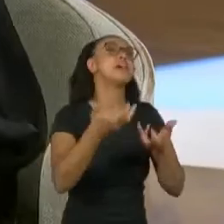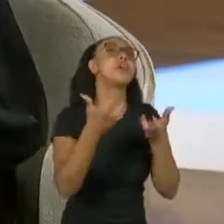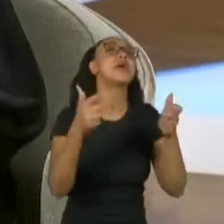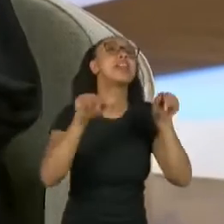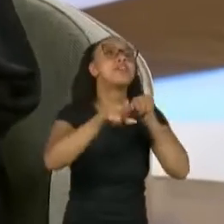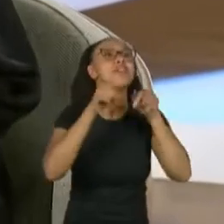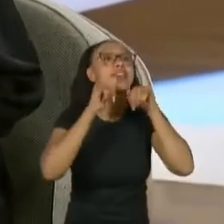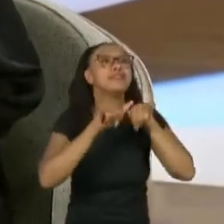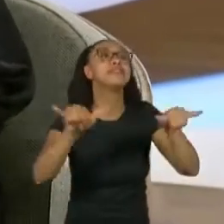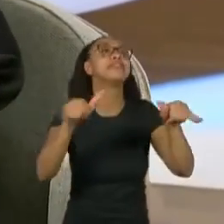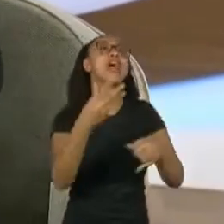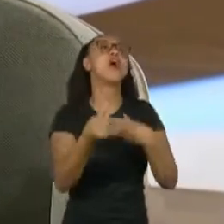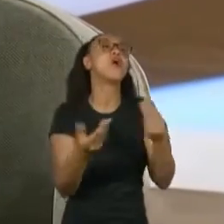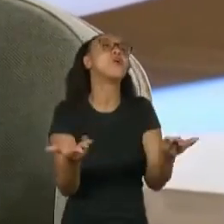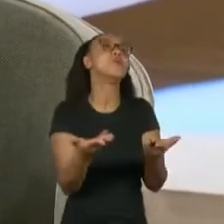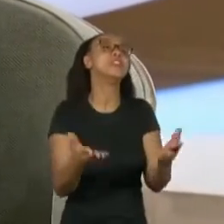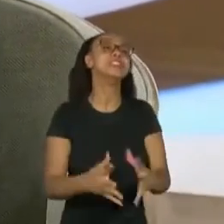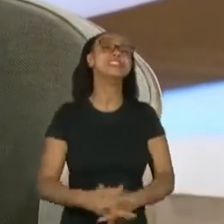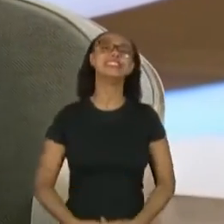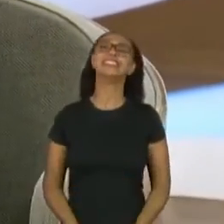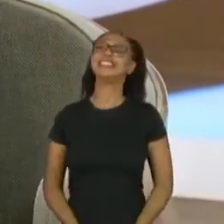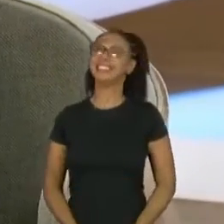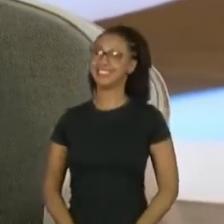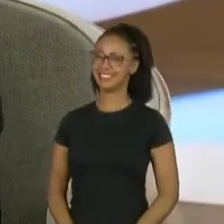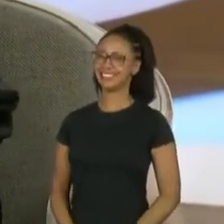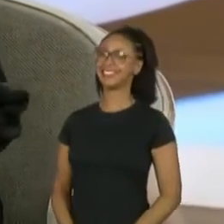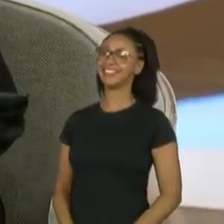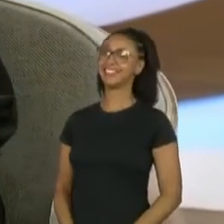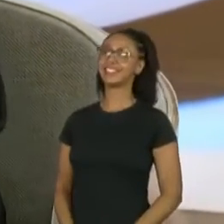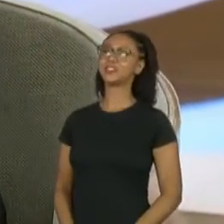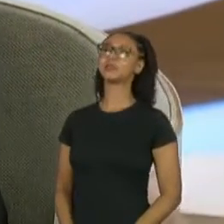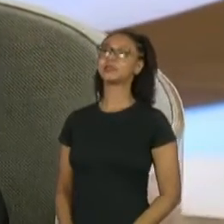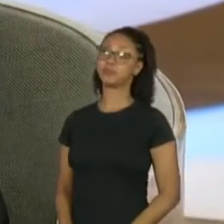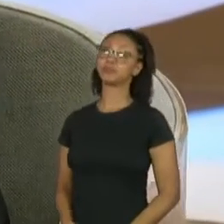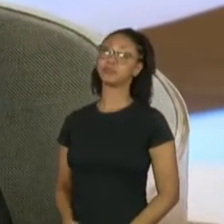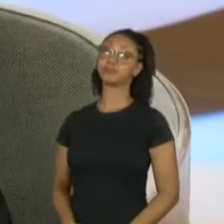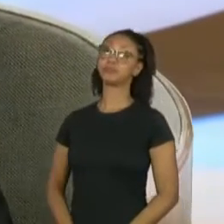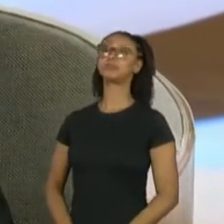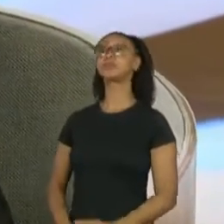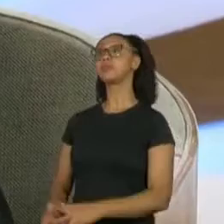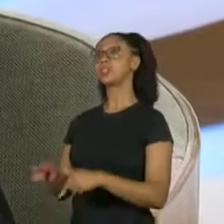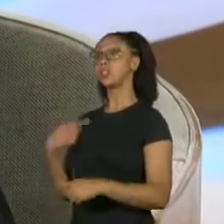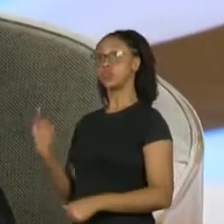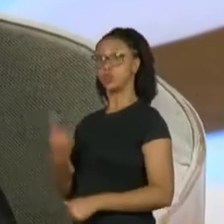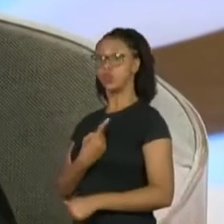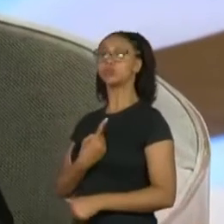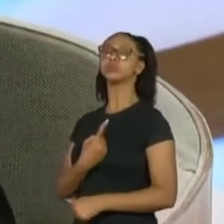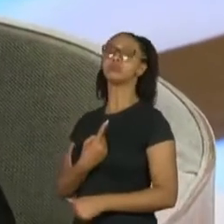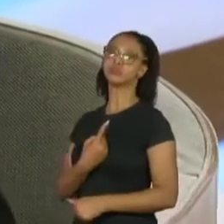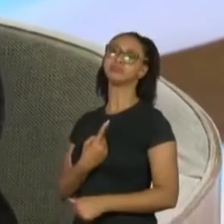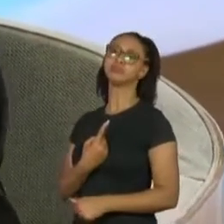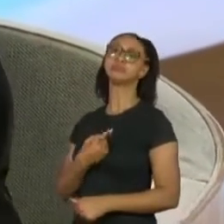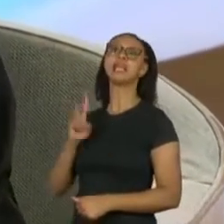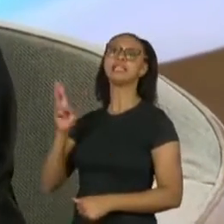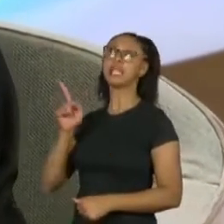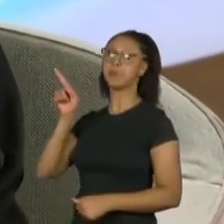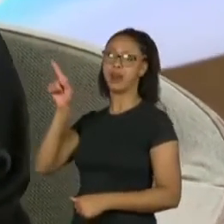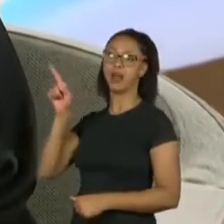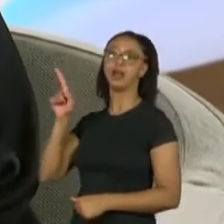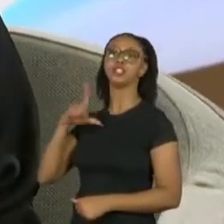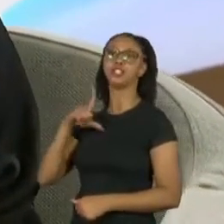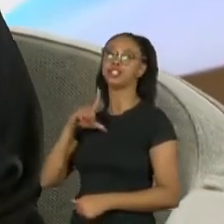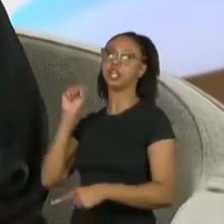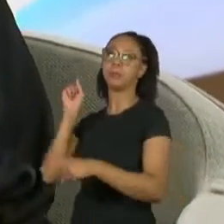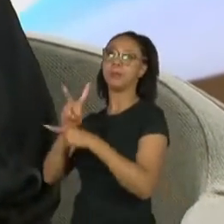queria que as pessoas soubessem como está o Cidane hoje. Olha, nós renovávamos os postos lá no Cidane.